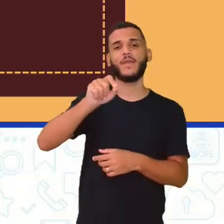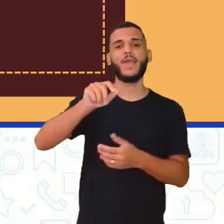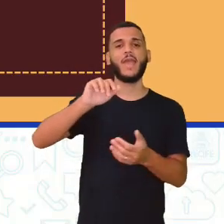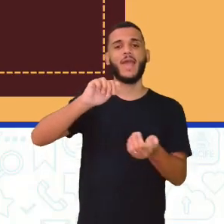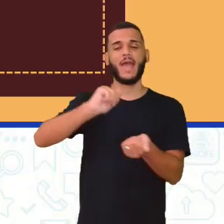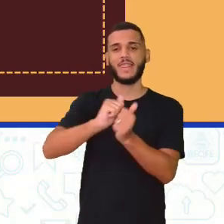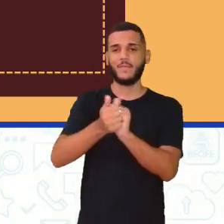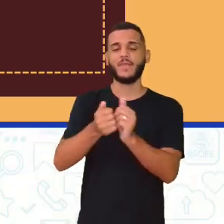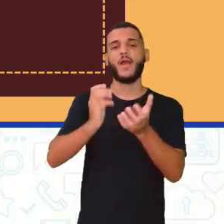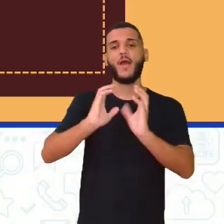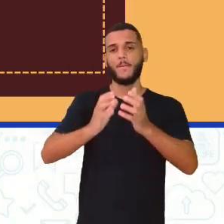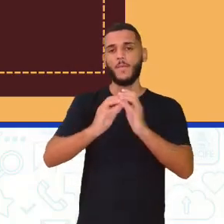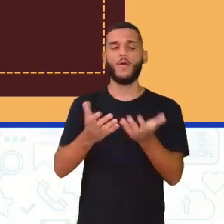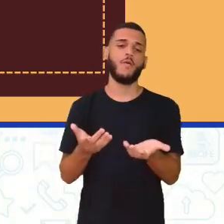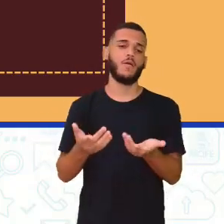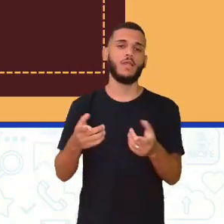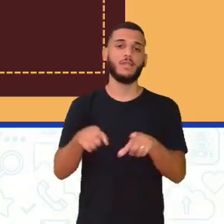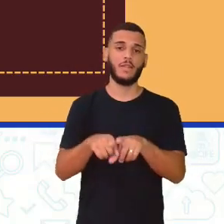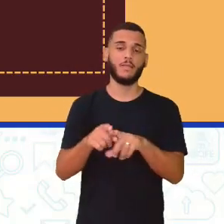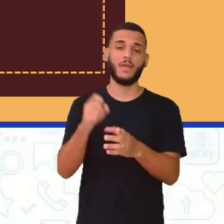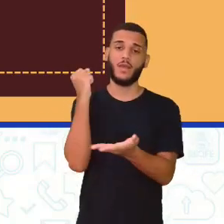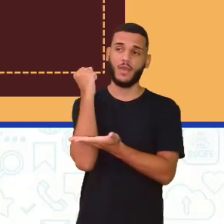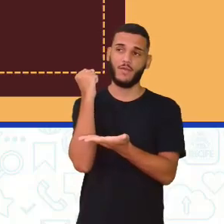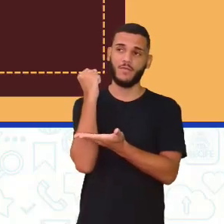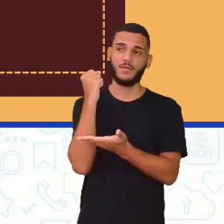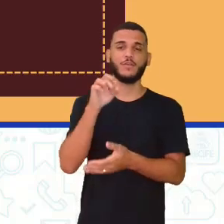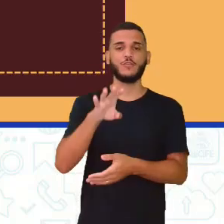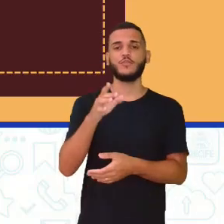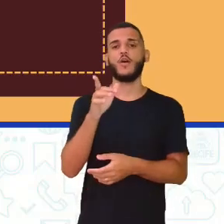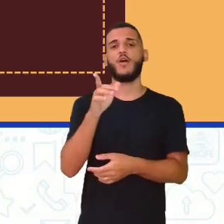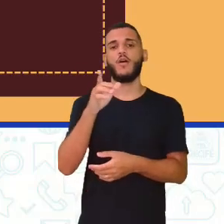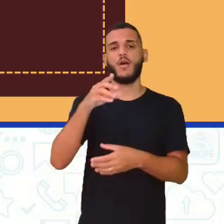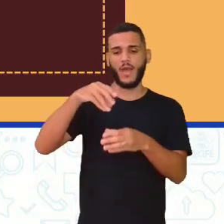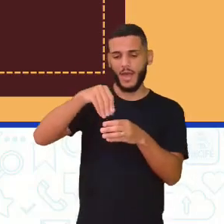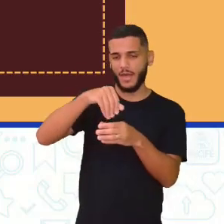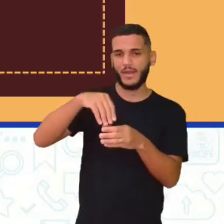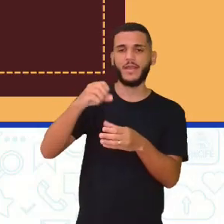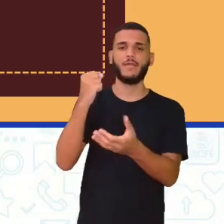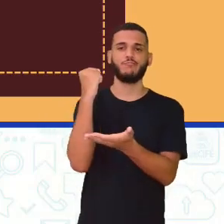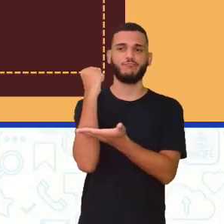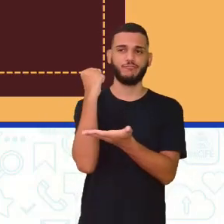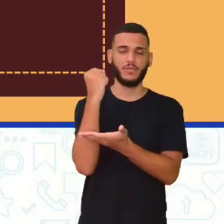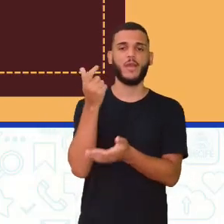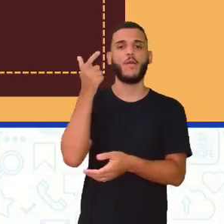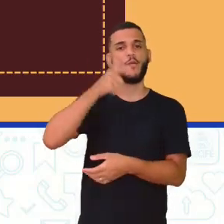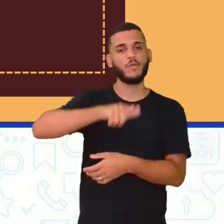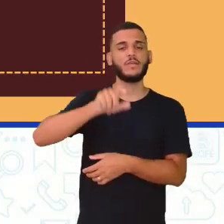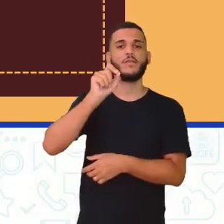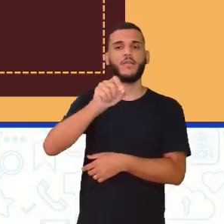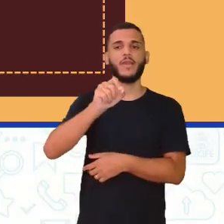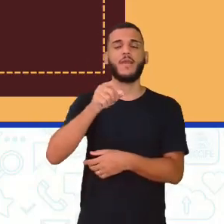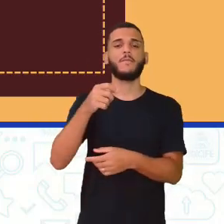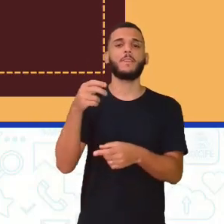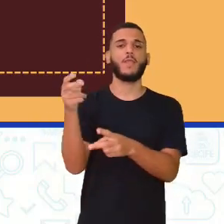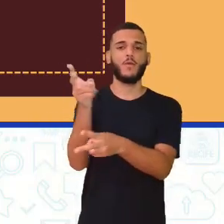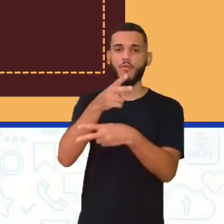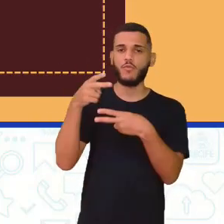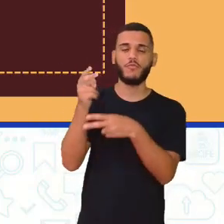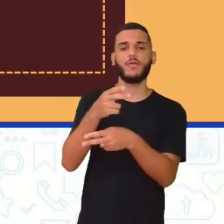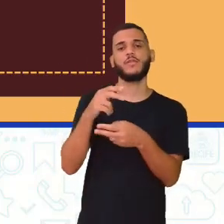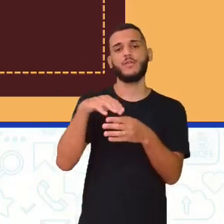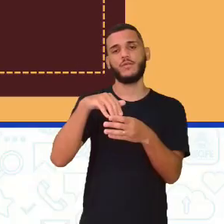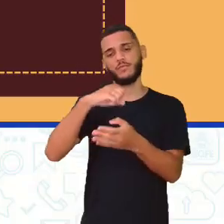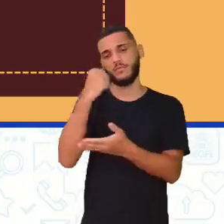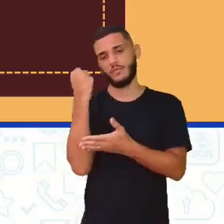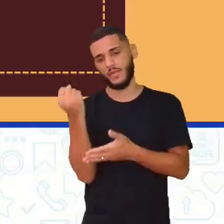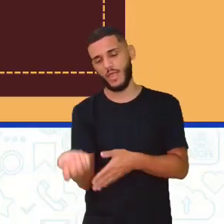em algum lugar. E a garrafa pet, né? Só um pouquinho de areia dentro da garrafa pet já resolve que aí o vento não derruba. Então, é